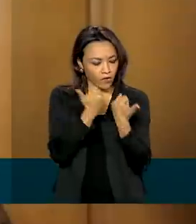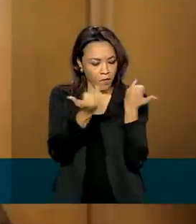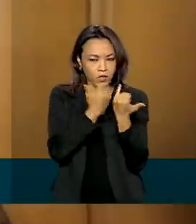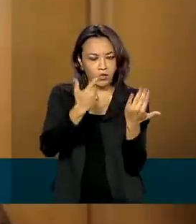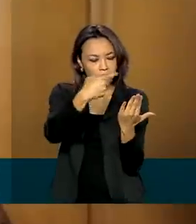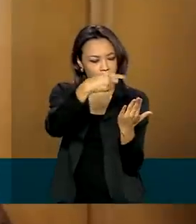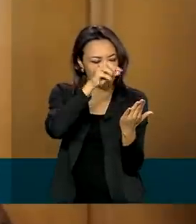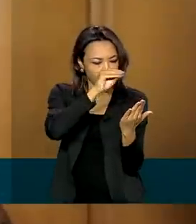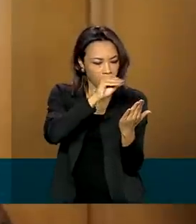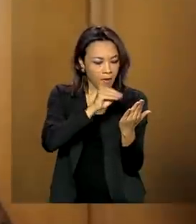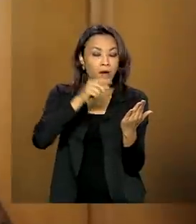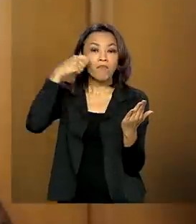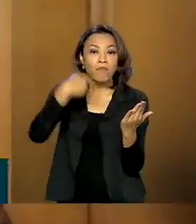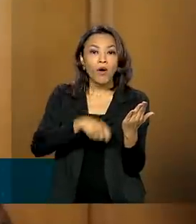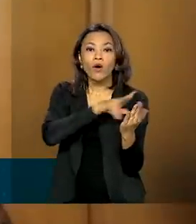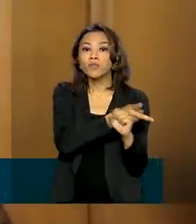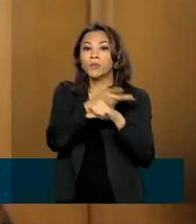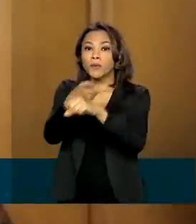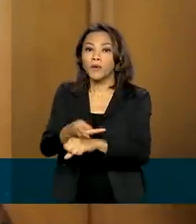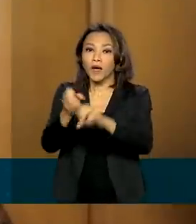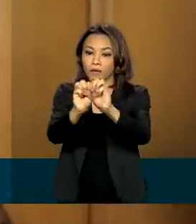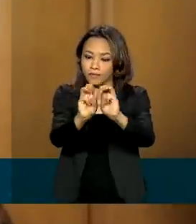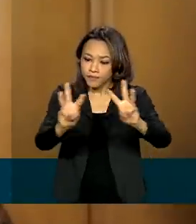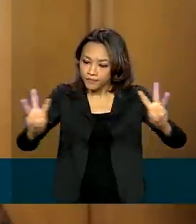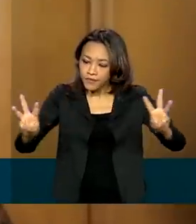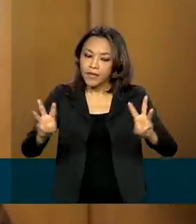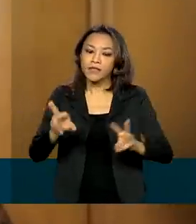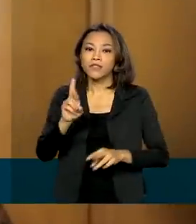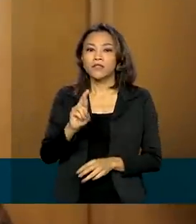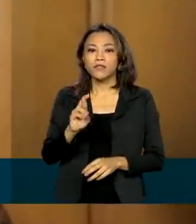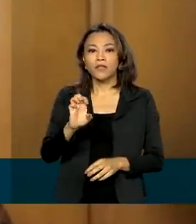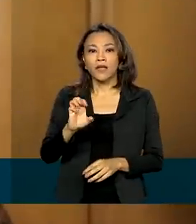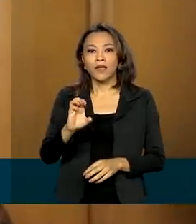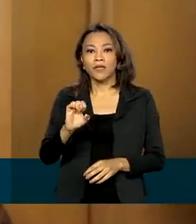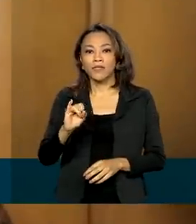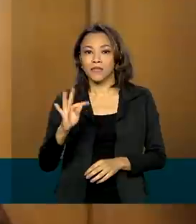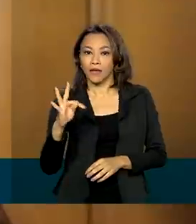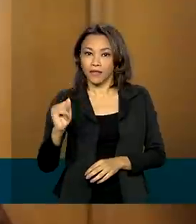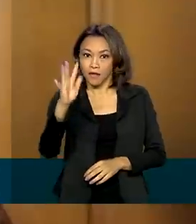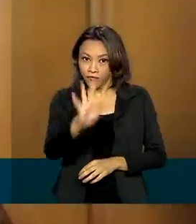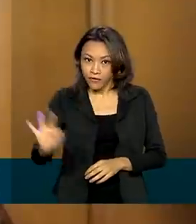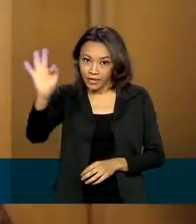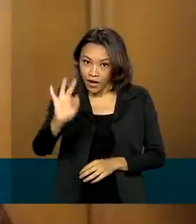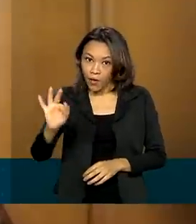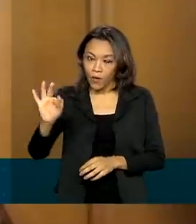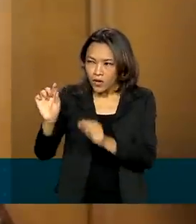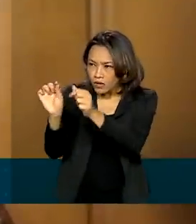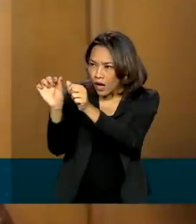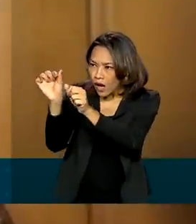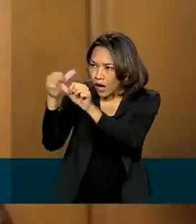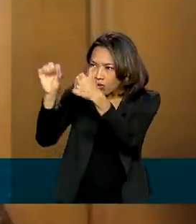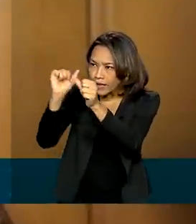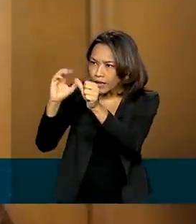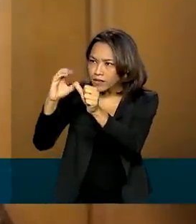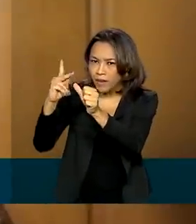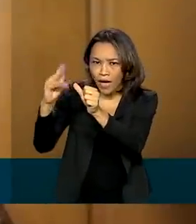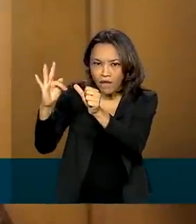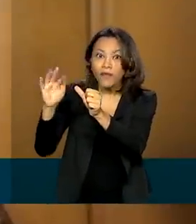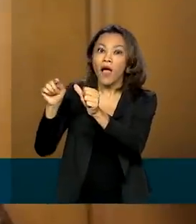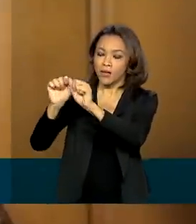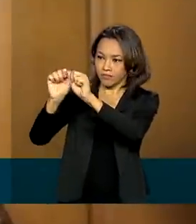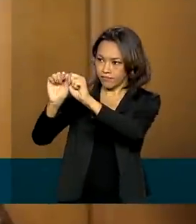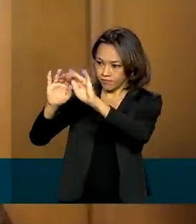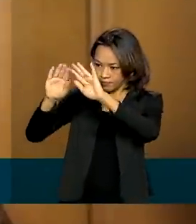podem ser prestadas no site da Receita Federal através do serviço Alterar CPF, onde haverá preenchimento de um